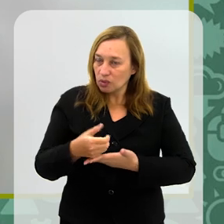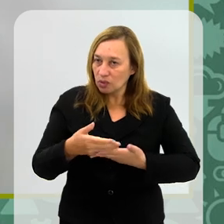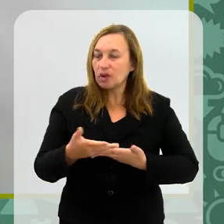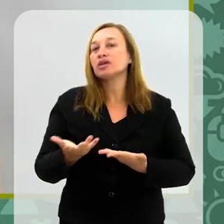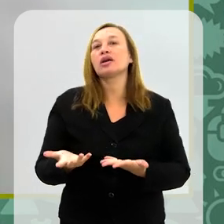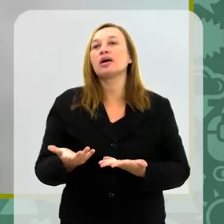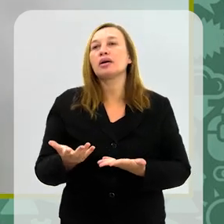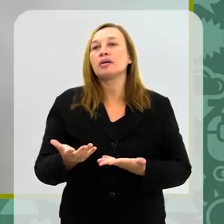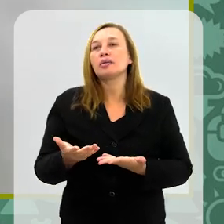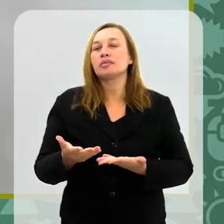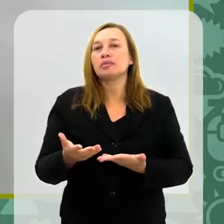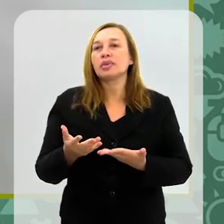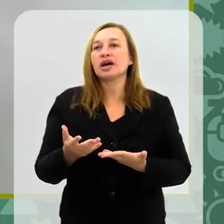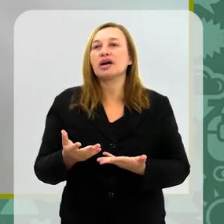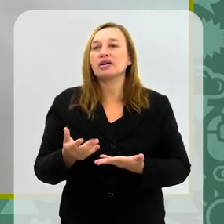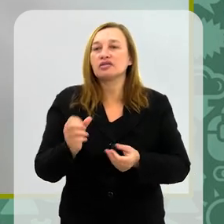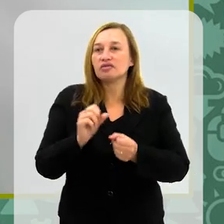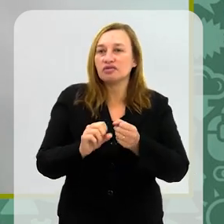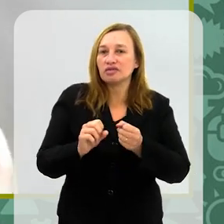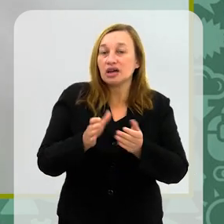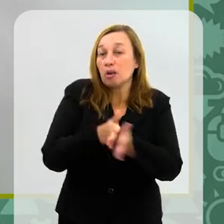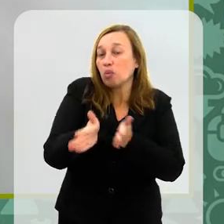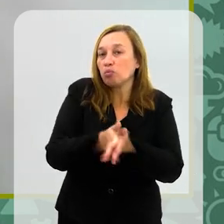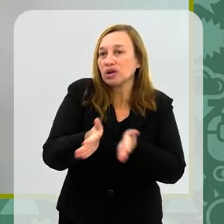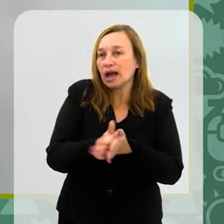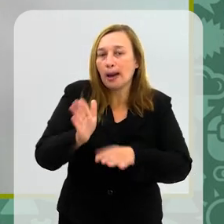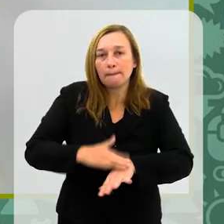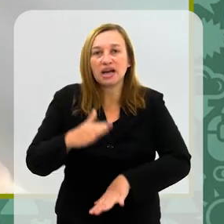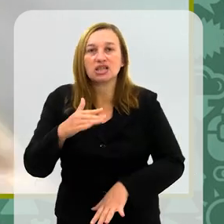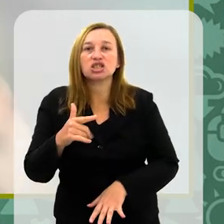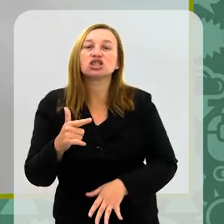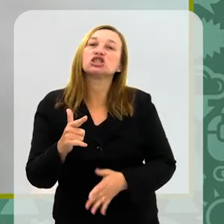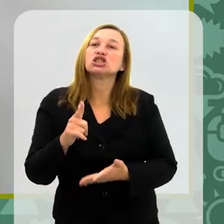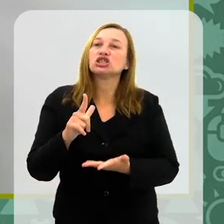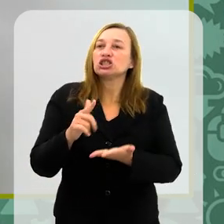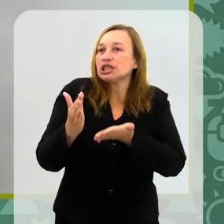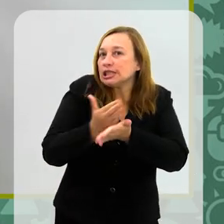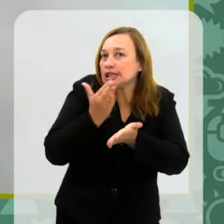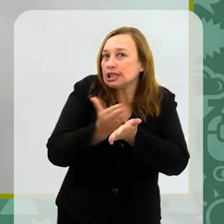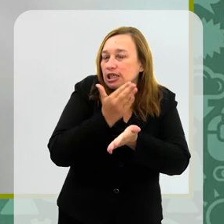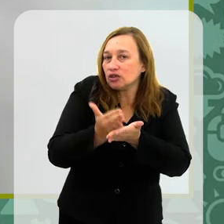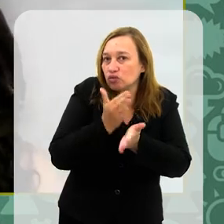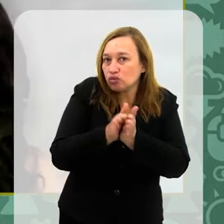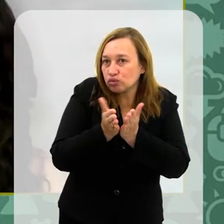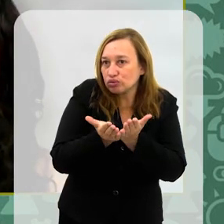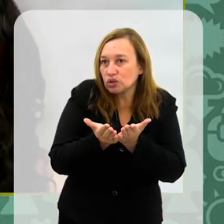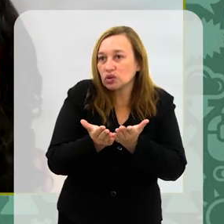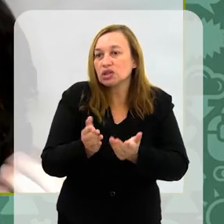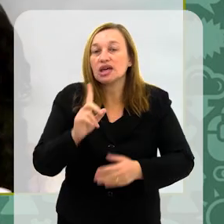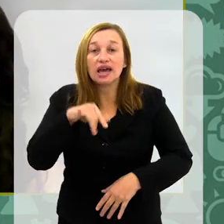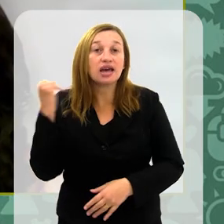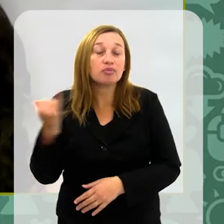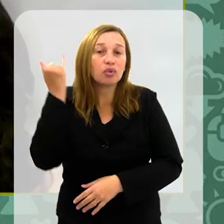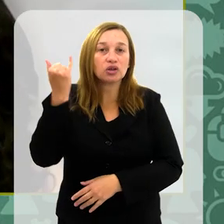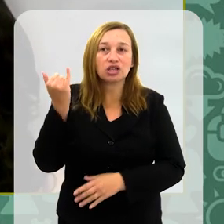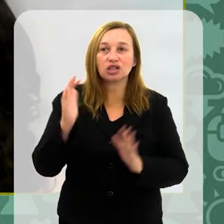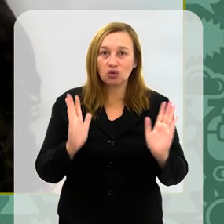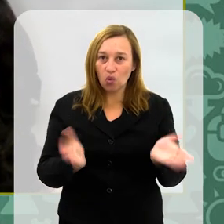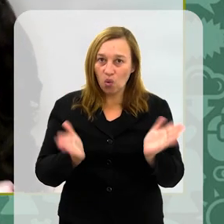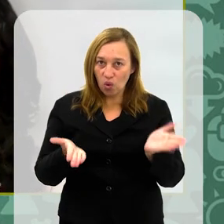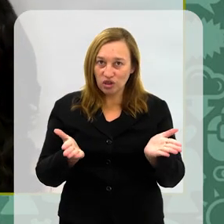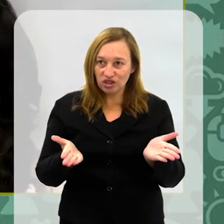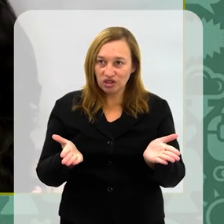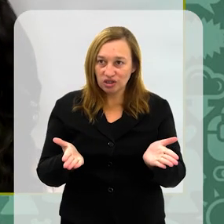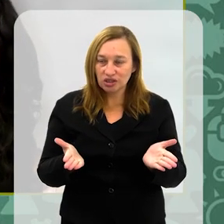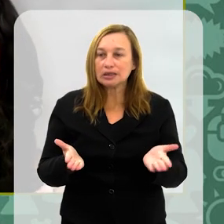Então, eu vejo que tem, assim, uma melhora nesse quesito, de, tipo assim, hoje em dia dá para você ser realmente escritor. E isso é bem empolgante, porque